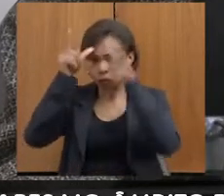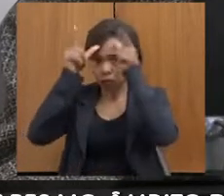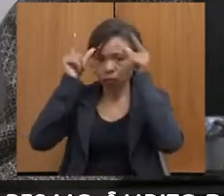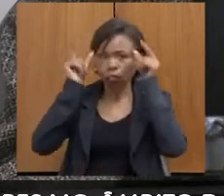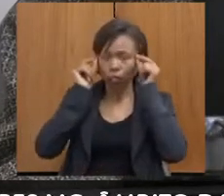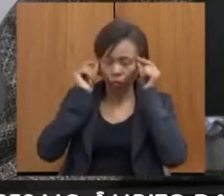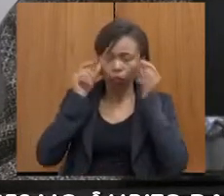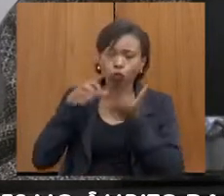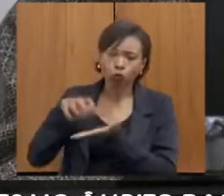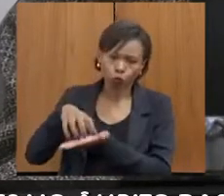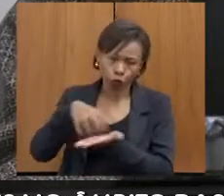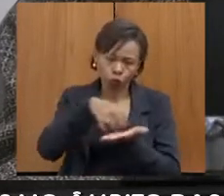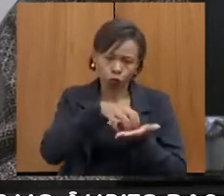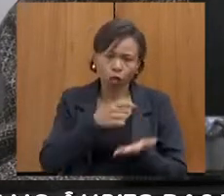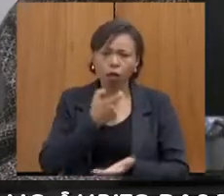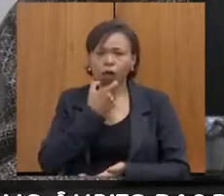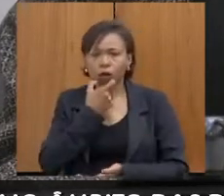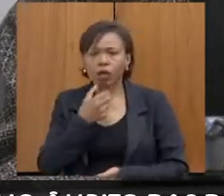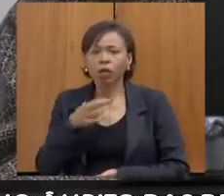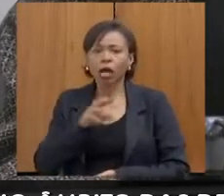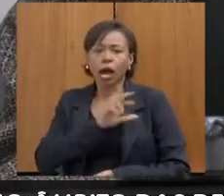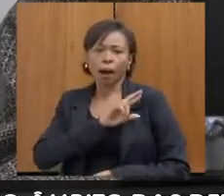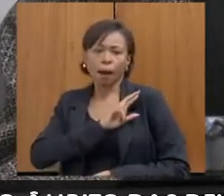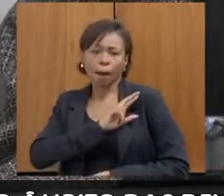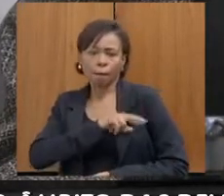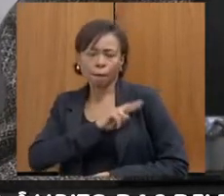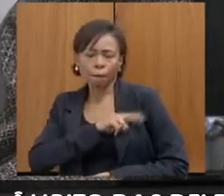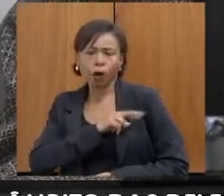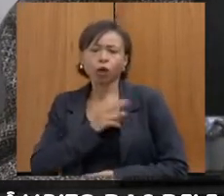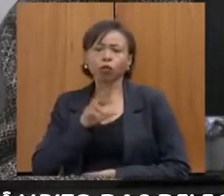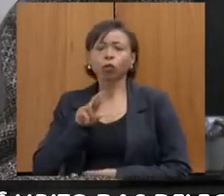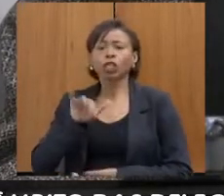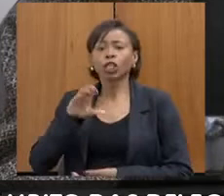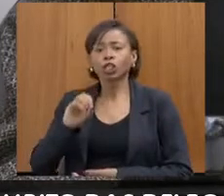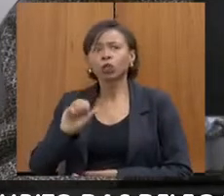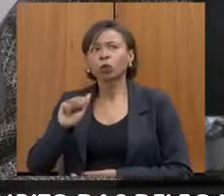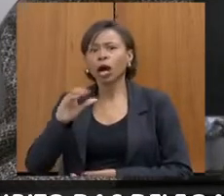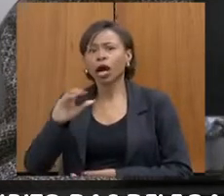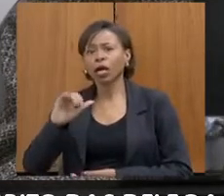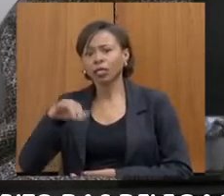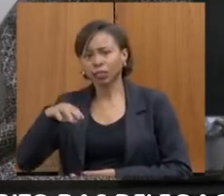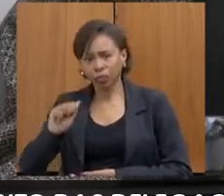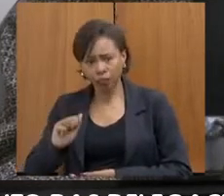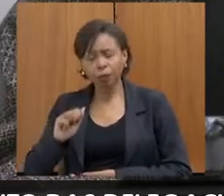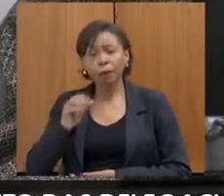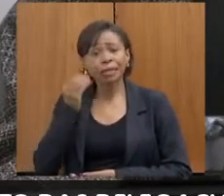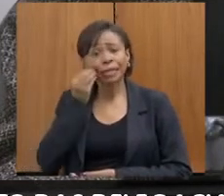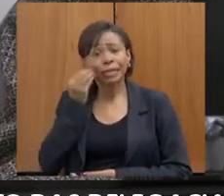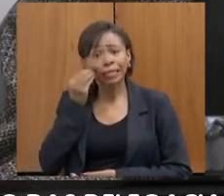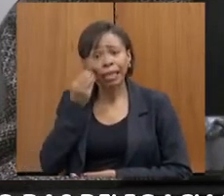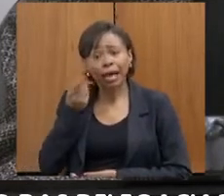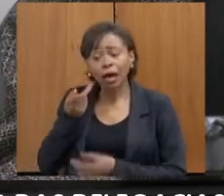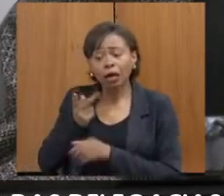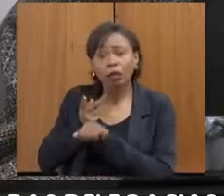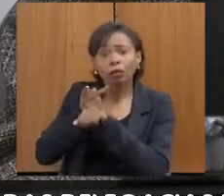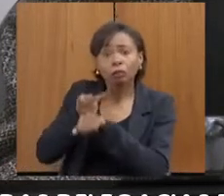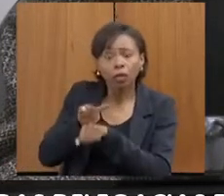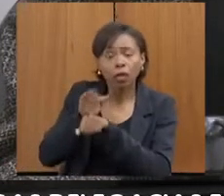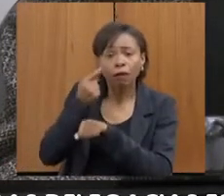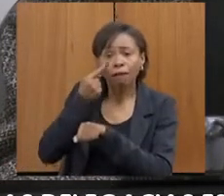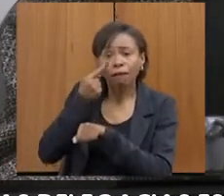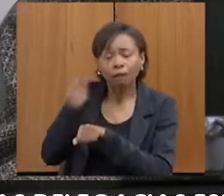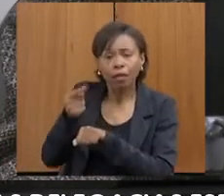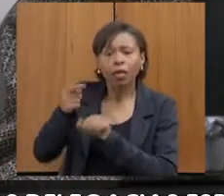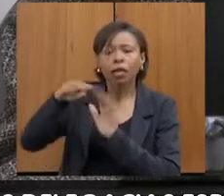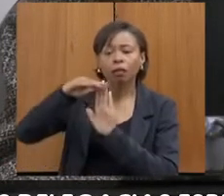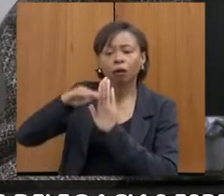dos municípios lá também, de Nova Lima, de Raposa, de Riacima, para que a gente consiga captar esses prontuários médicos para eles serem encaminhados